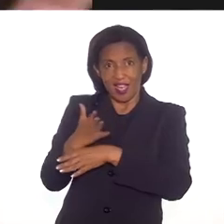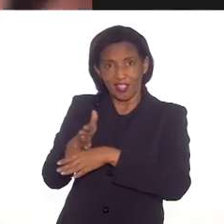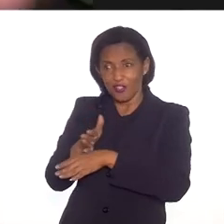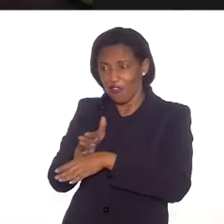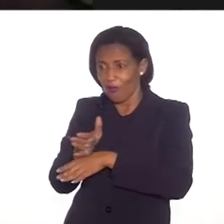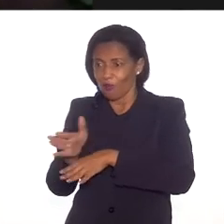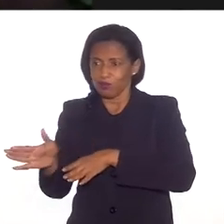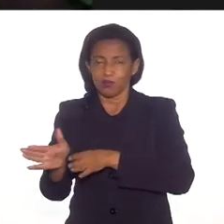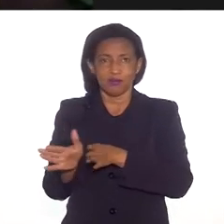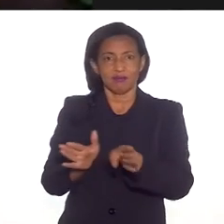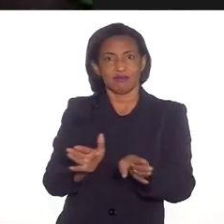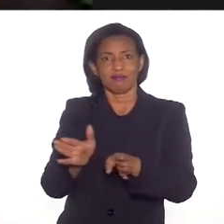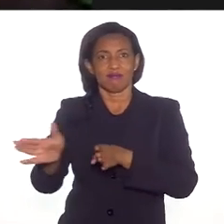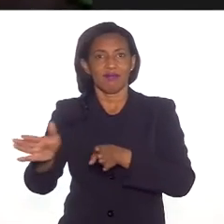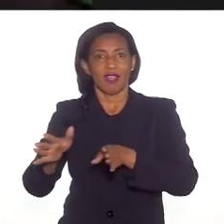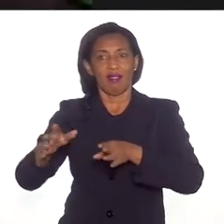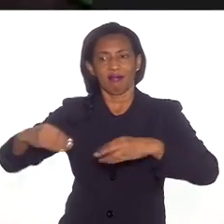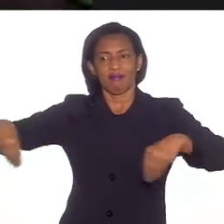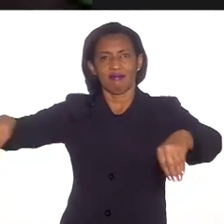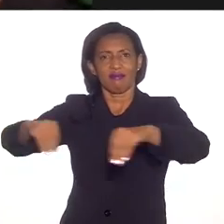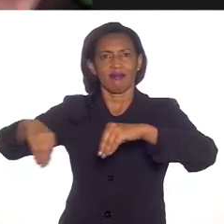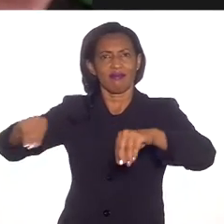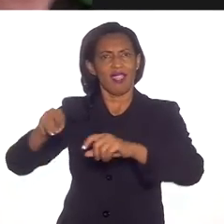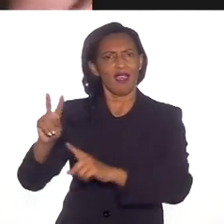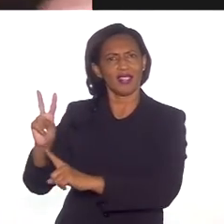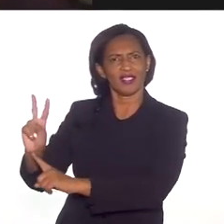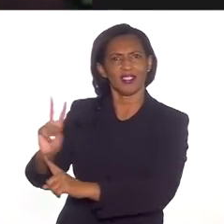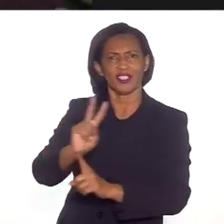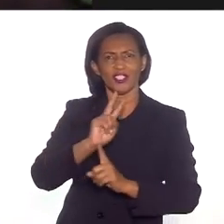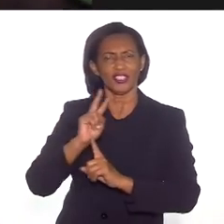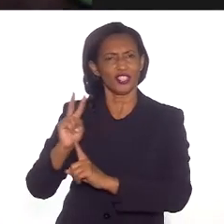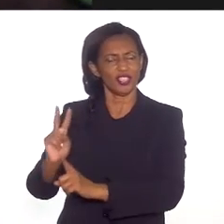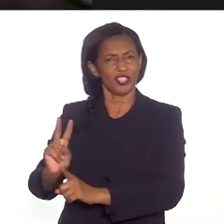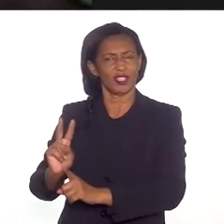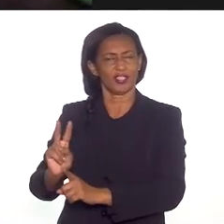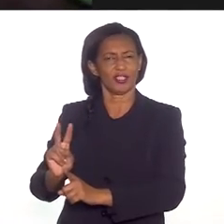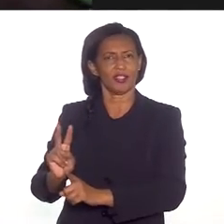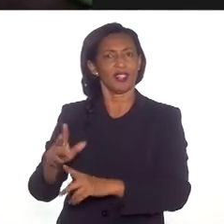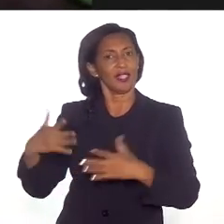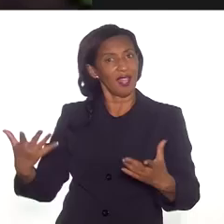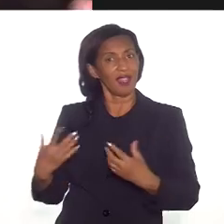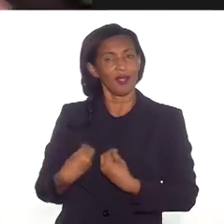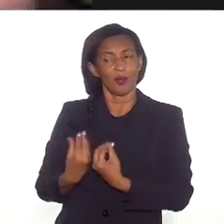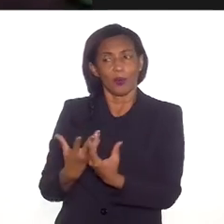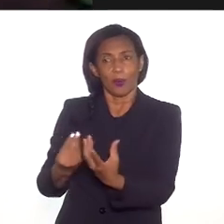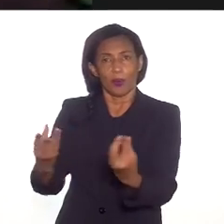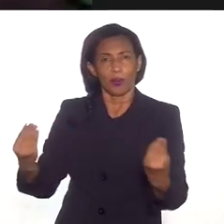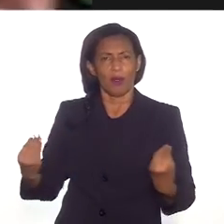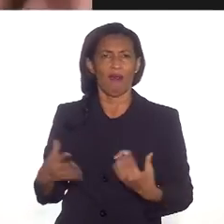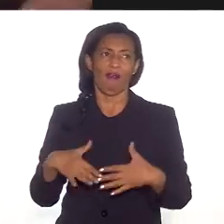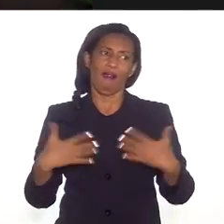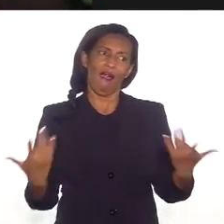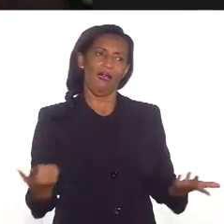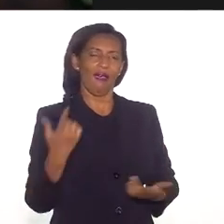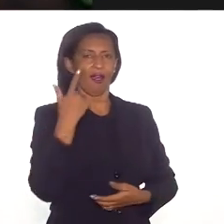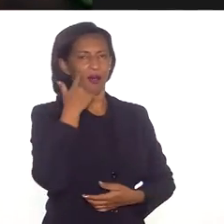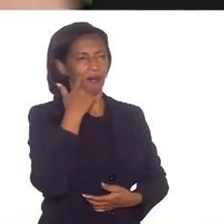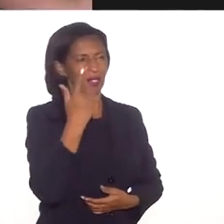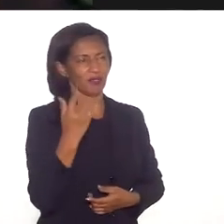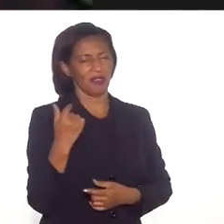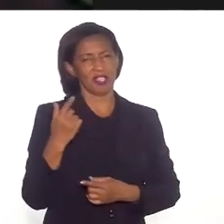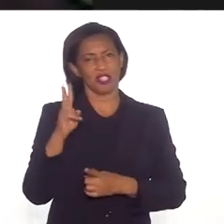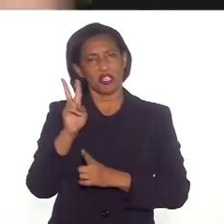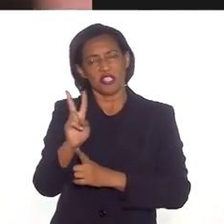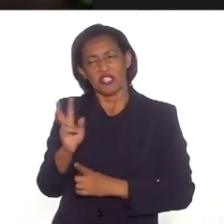territórios indígenas, de modo que há muitos indígenas em contexto urbano. Aí as pessoas dizem, ah, mas veja, os